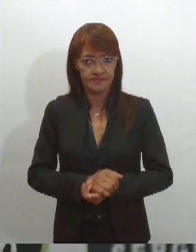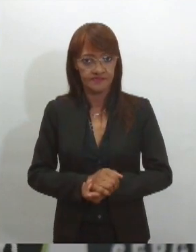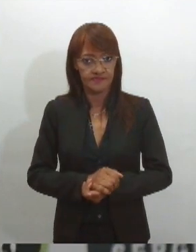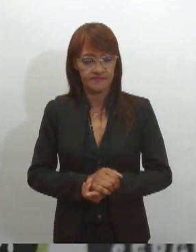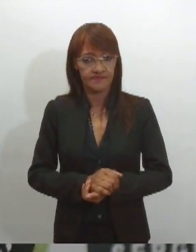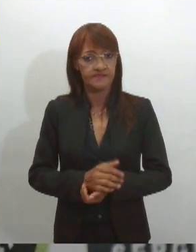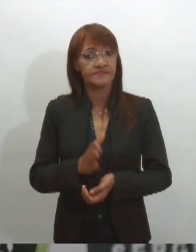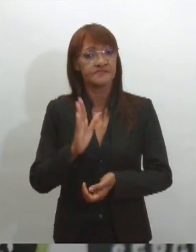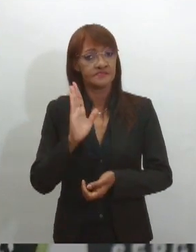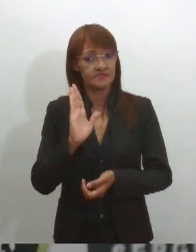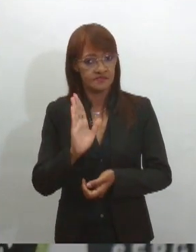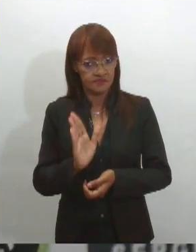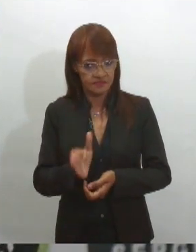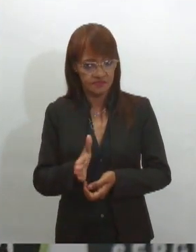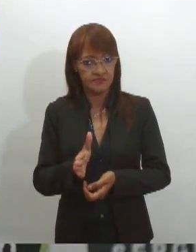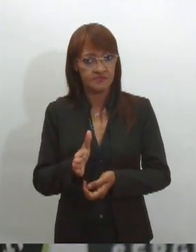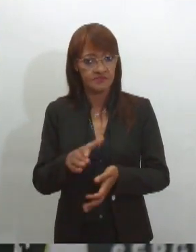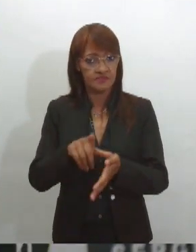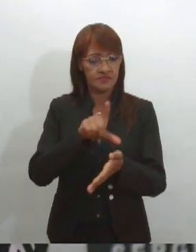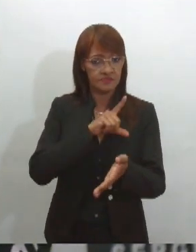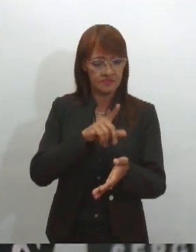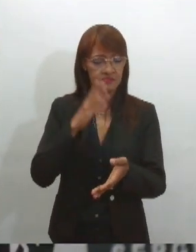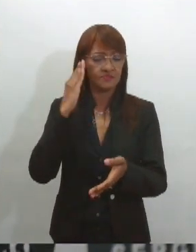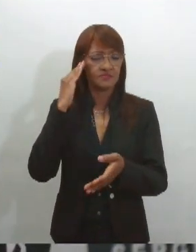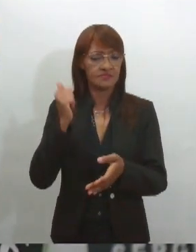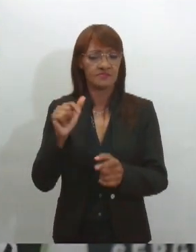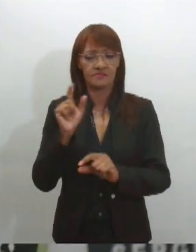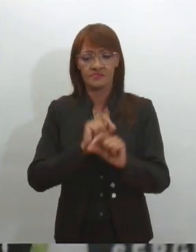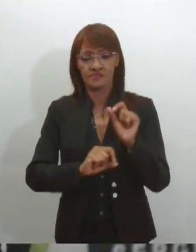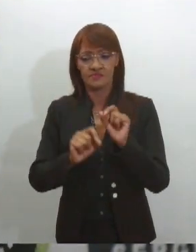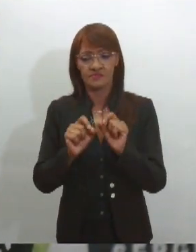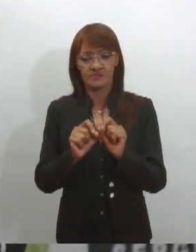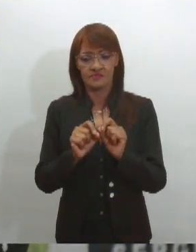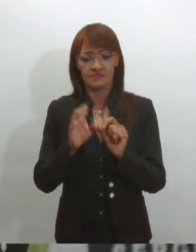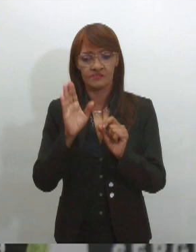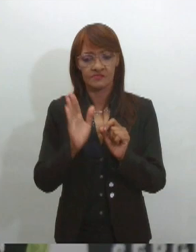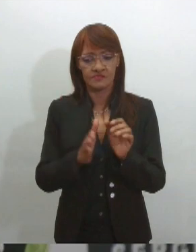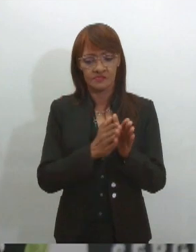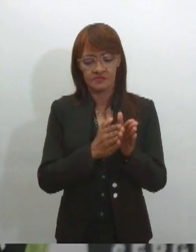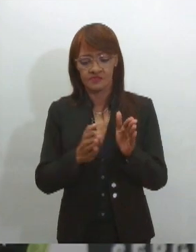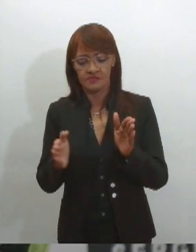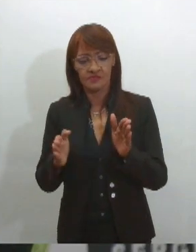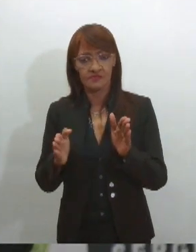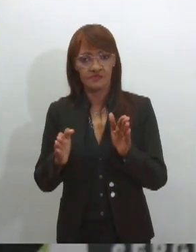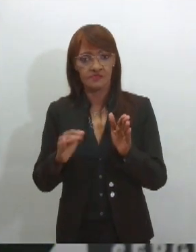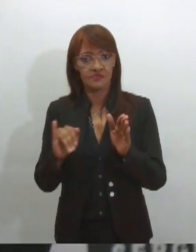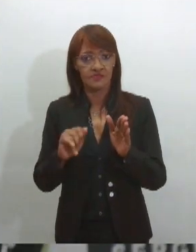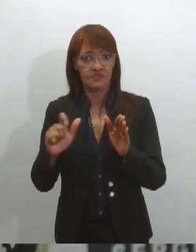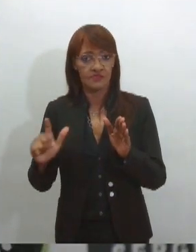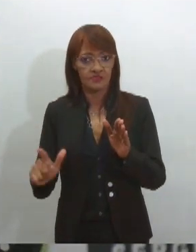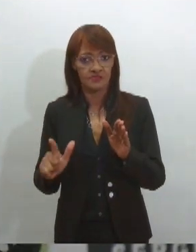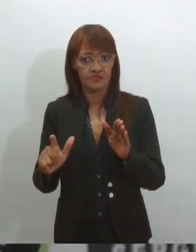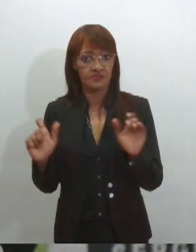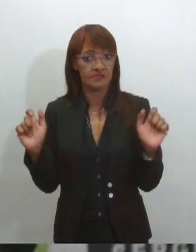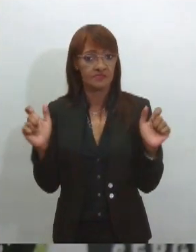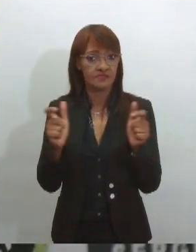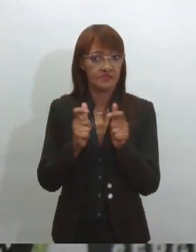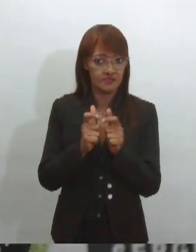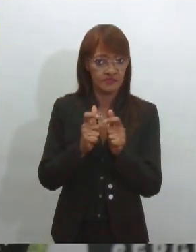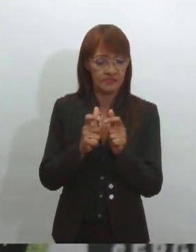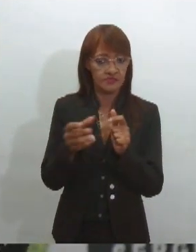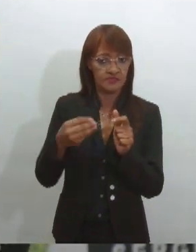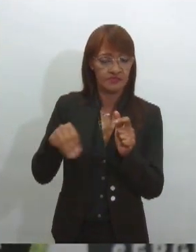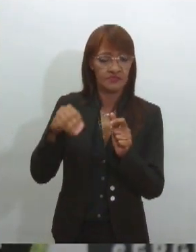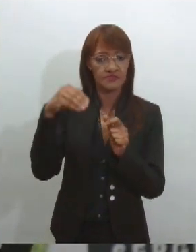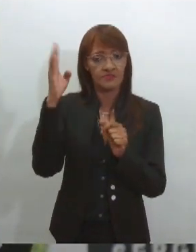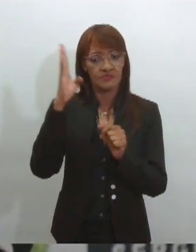naquela época que éramos o primeiro até o meio do ano em redução de roubo de veículos no Brasil, segundo dados do próprio Ministério da